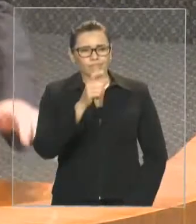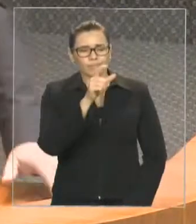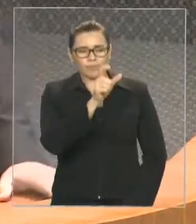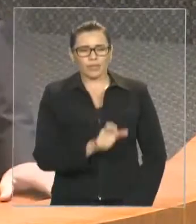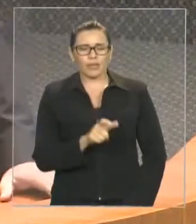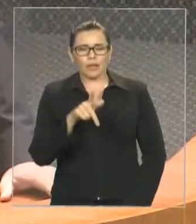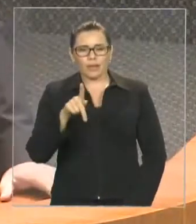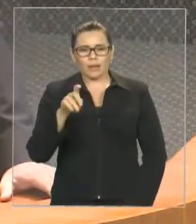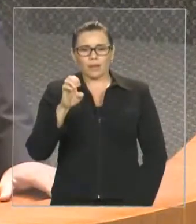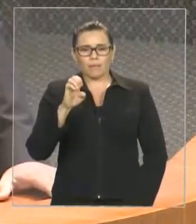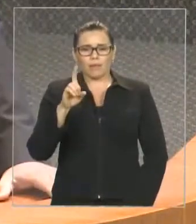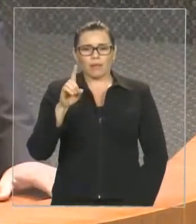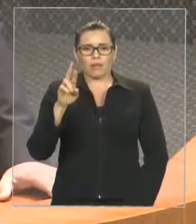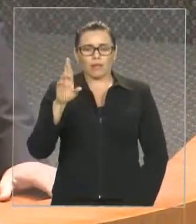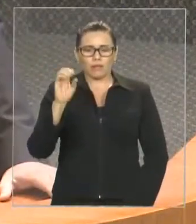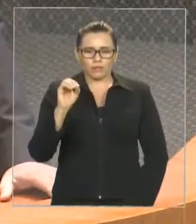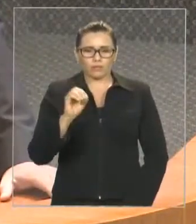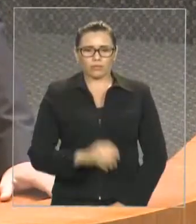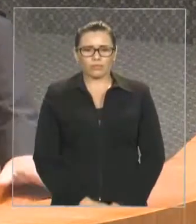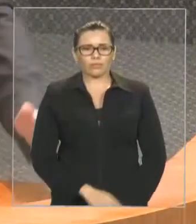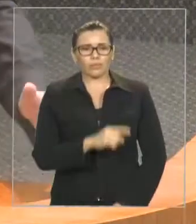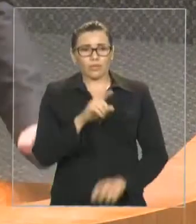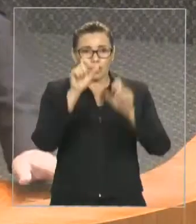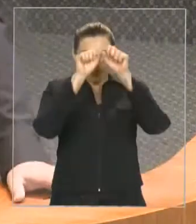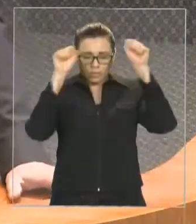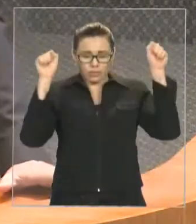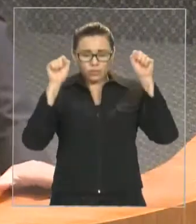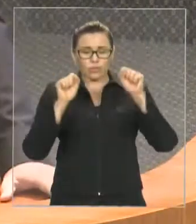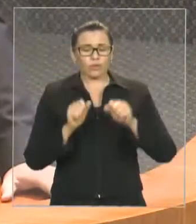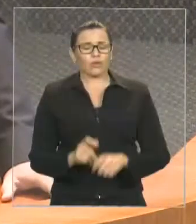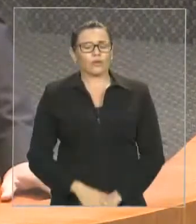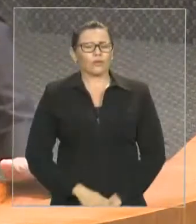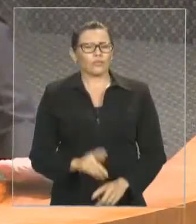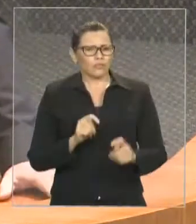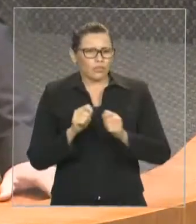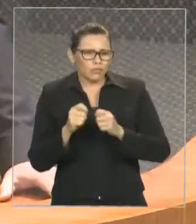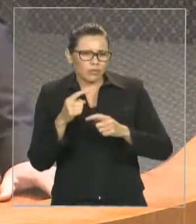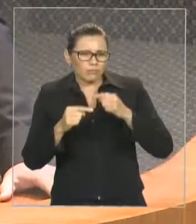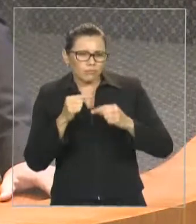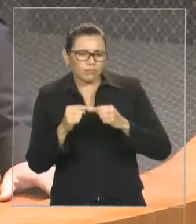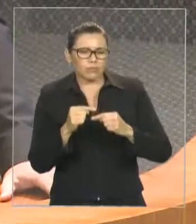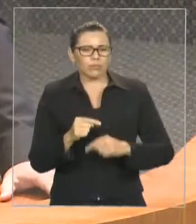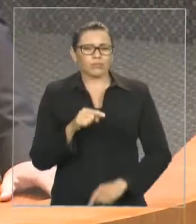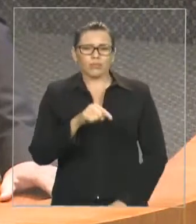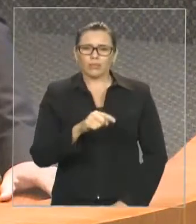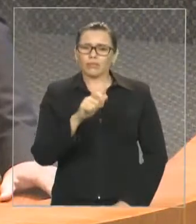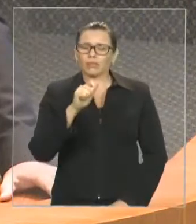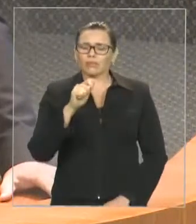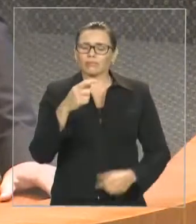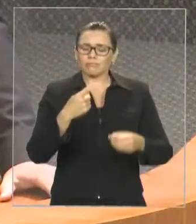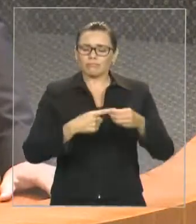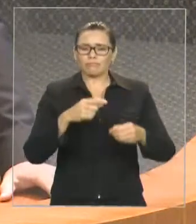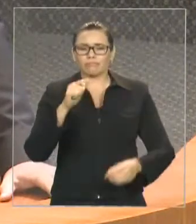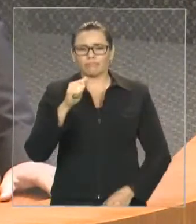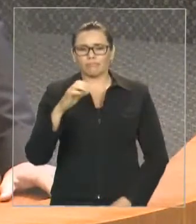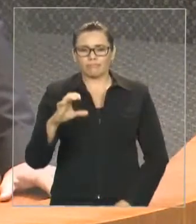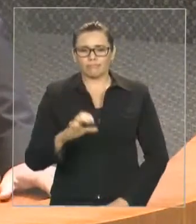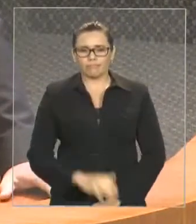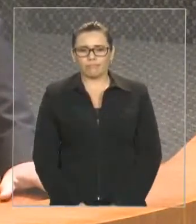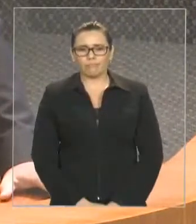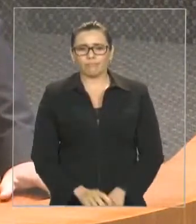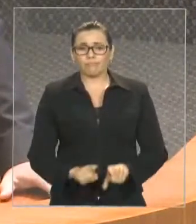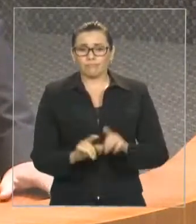da articulação política do governo do estado na regional de Açailândia. Seja bem-vindo a esta casa, Pedro. Estamos à sua disposição. Gostaria também de